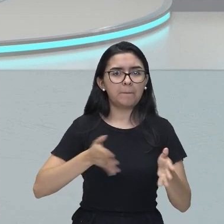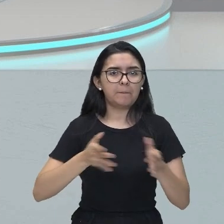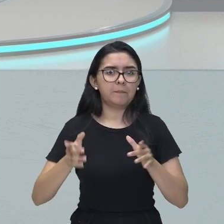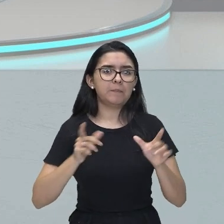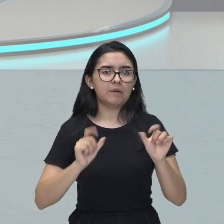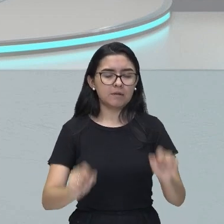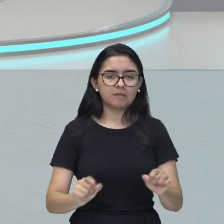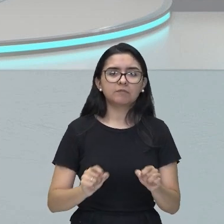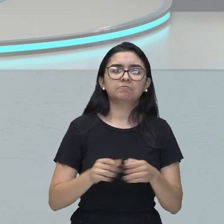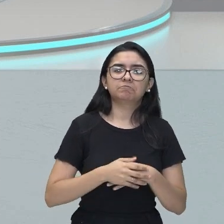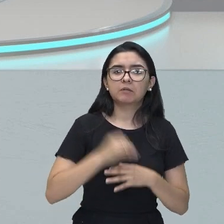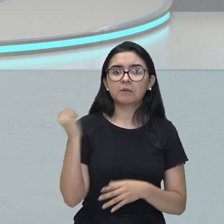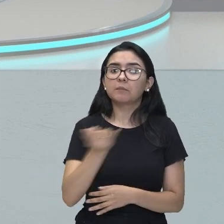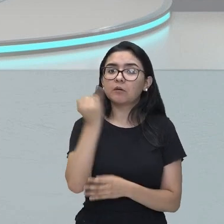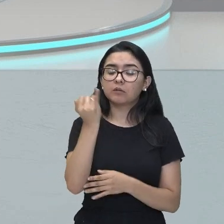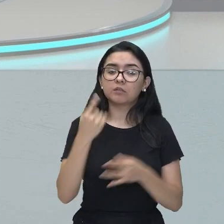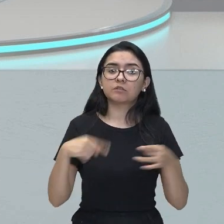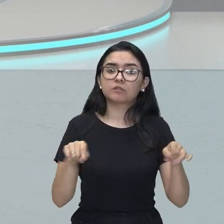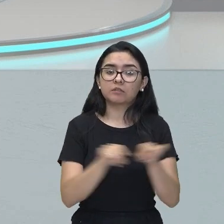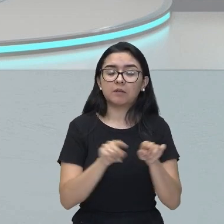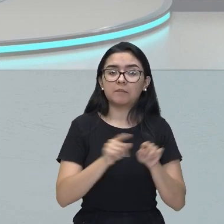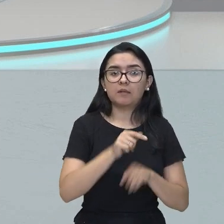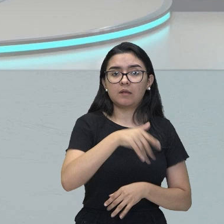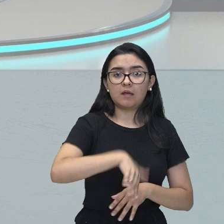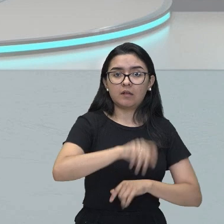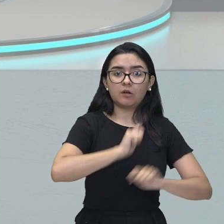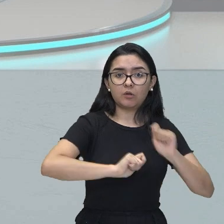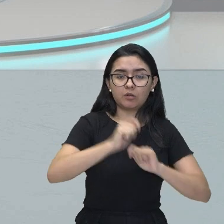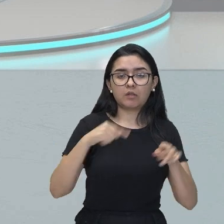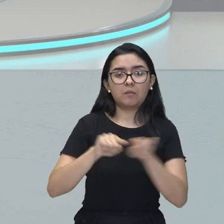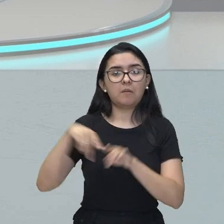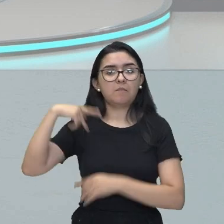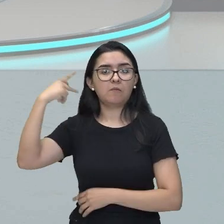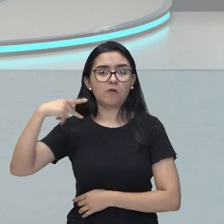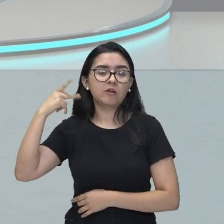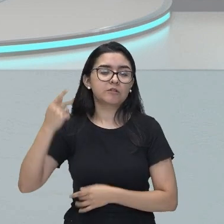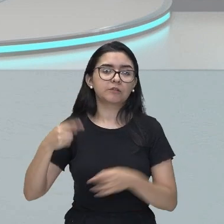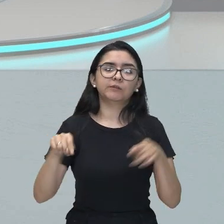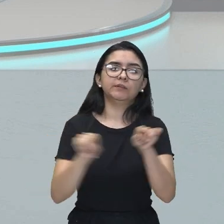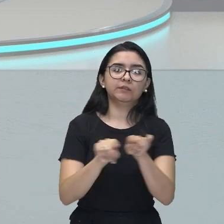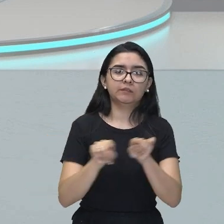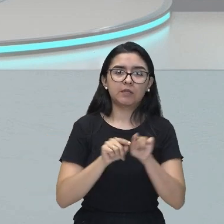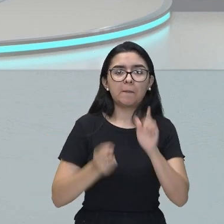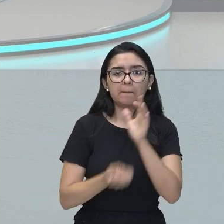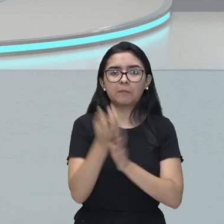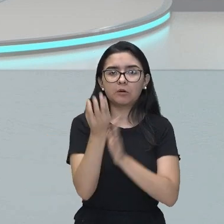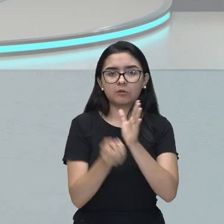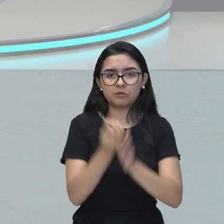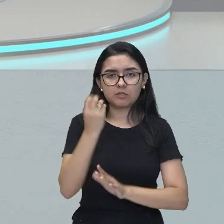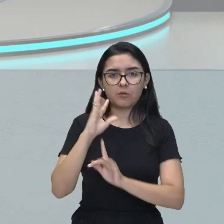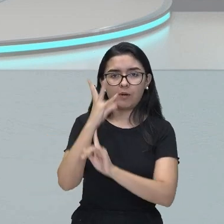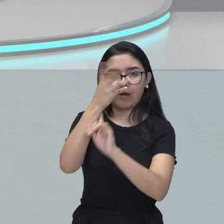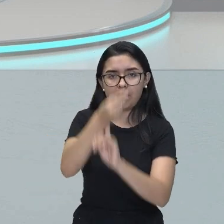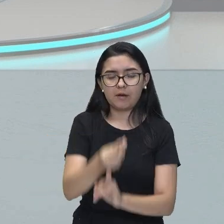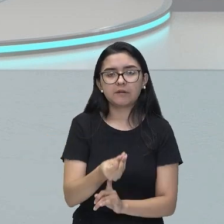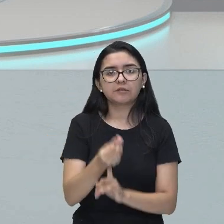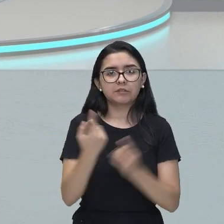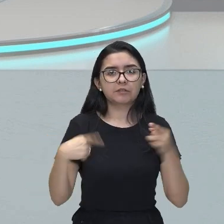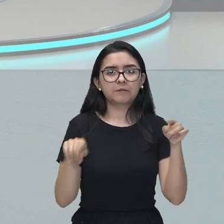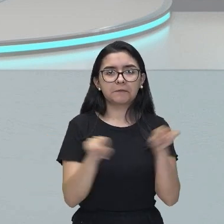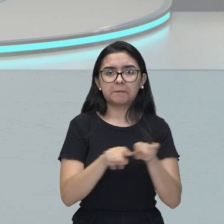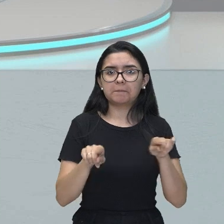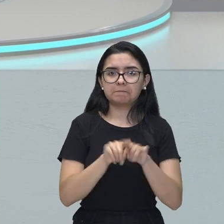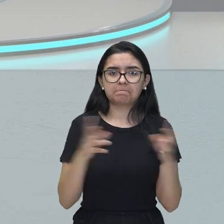efervescência, tanto economicamente como politicamente e também na produção artística que foi